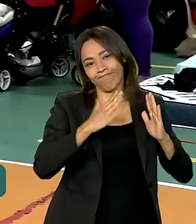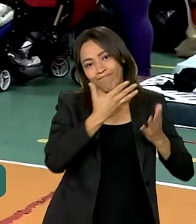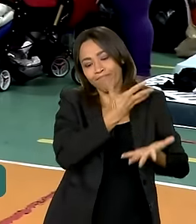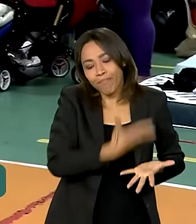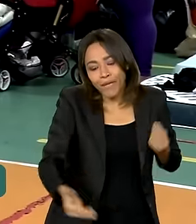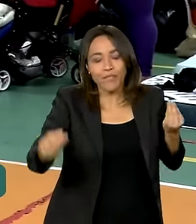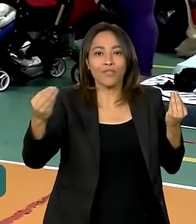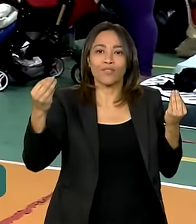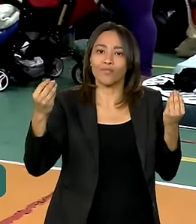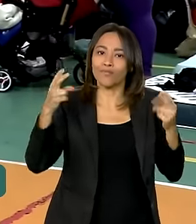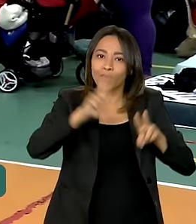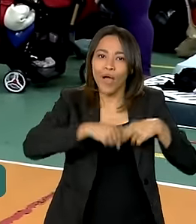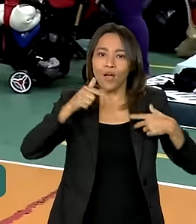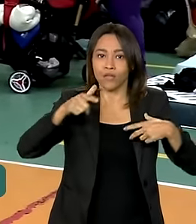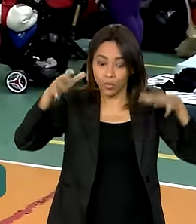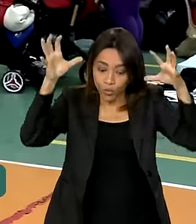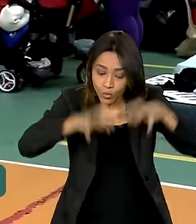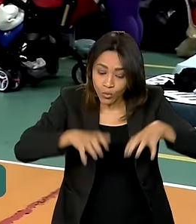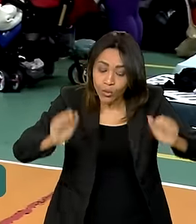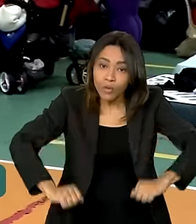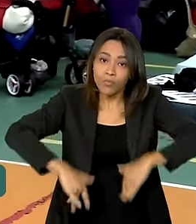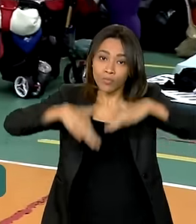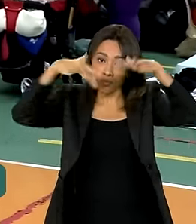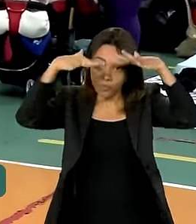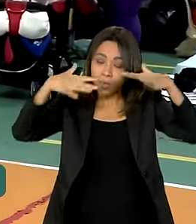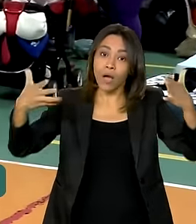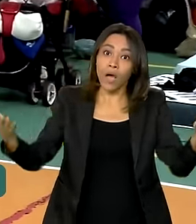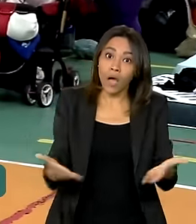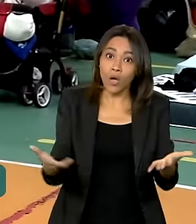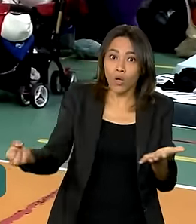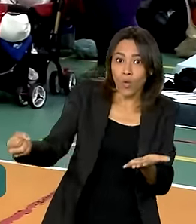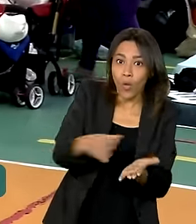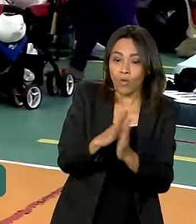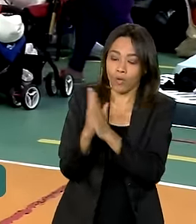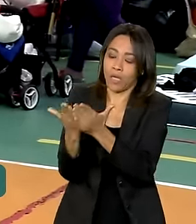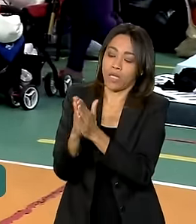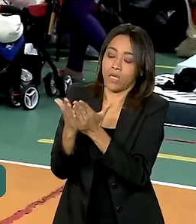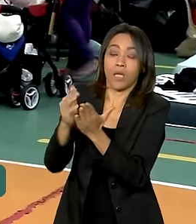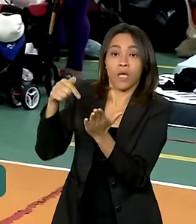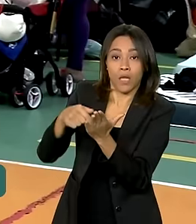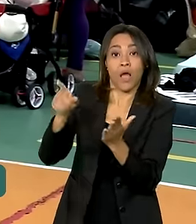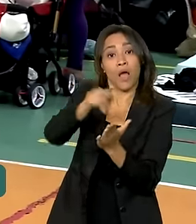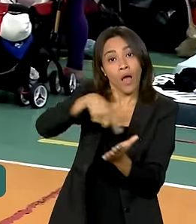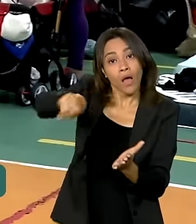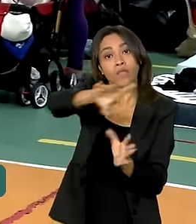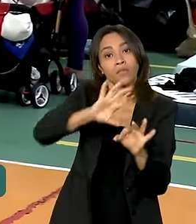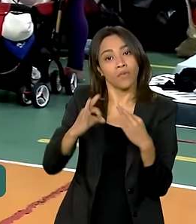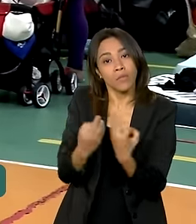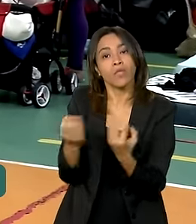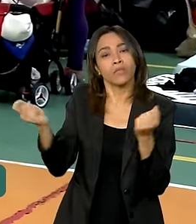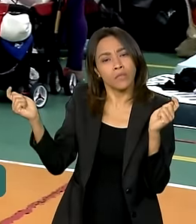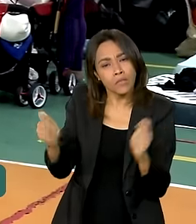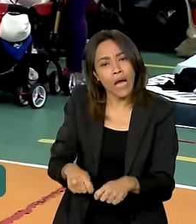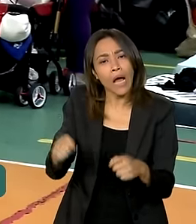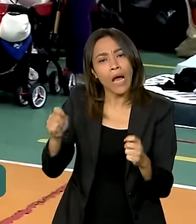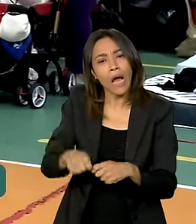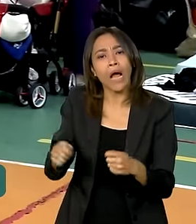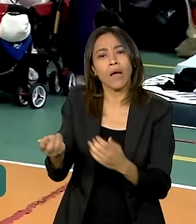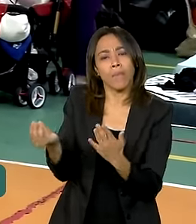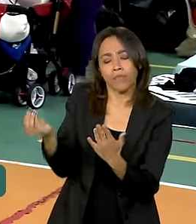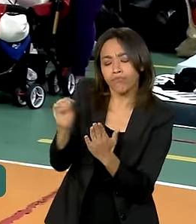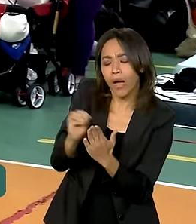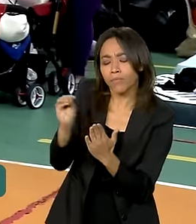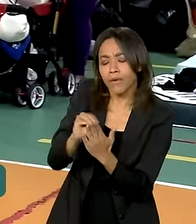perdidos com as enchentes. Agora, com o novo, as famílias podem recuperar pelo menos parte do